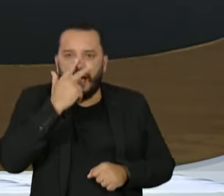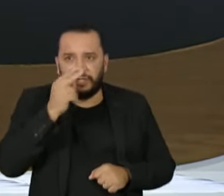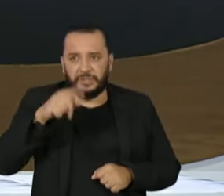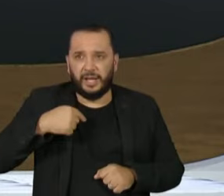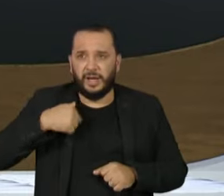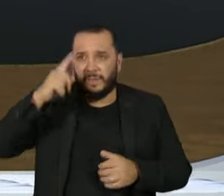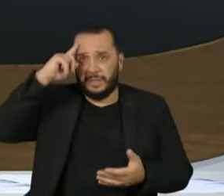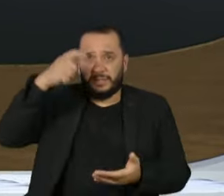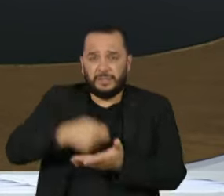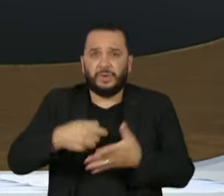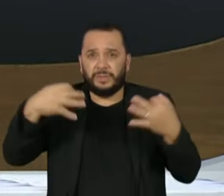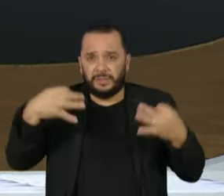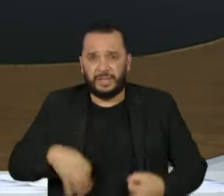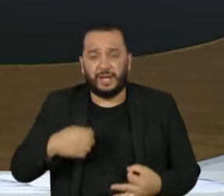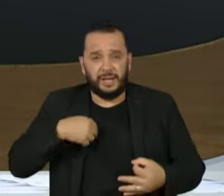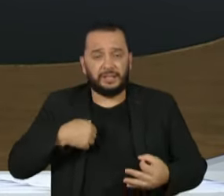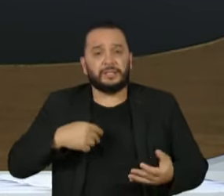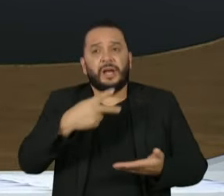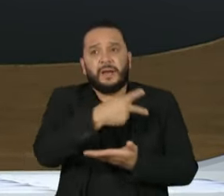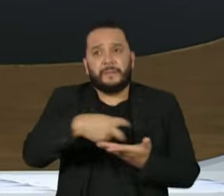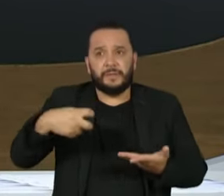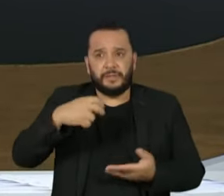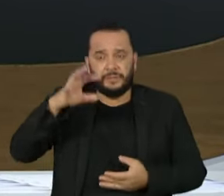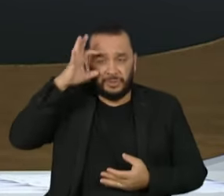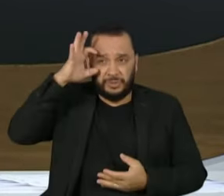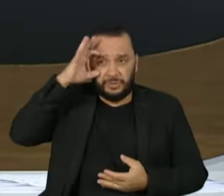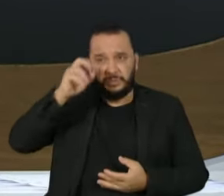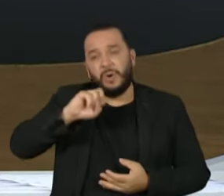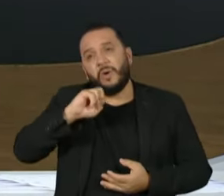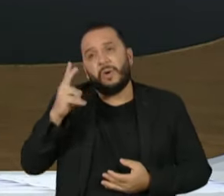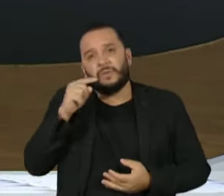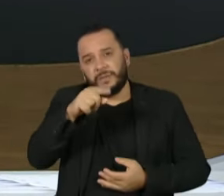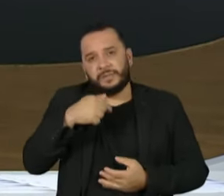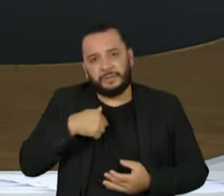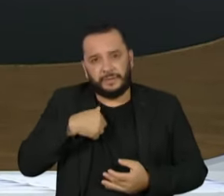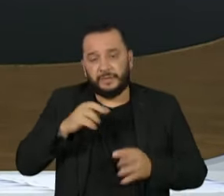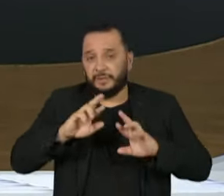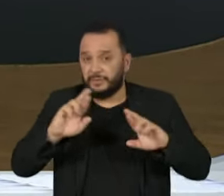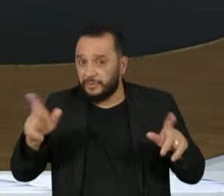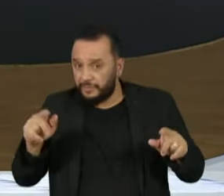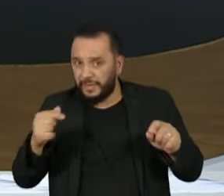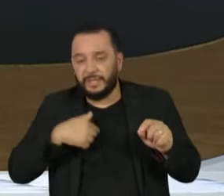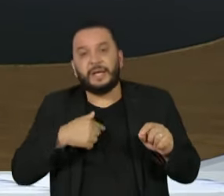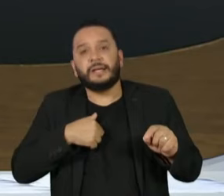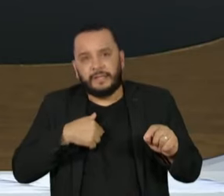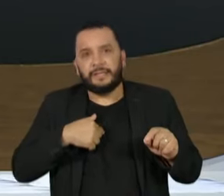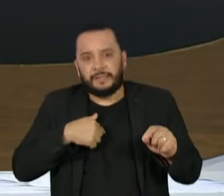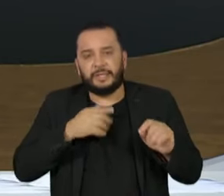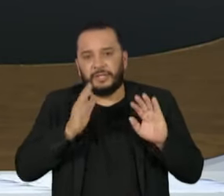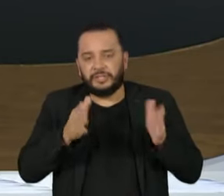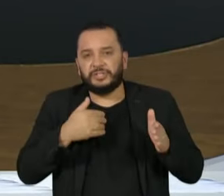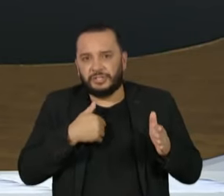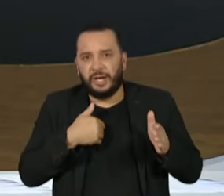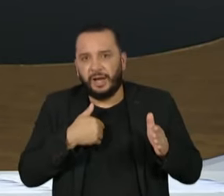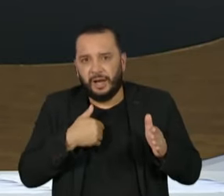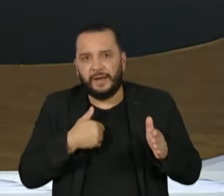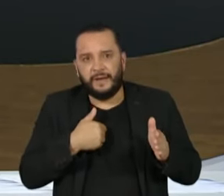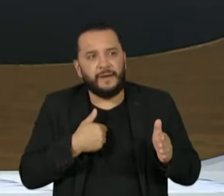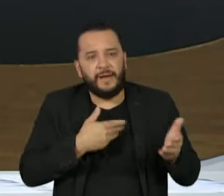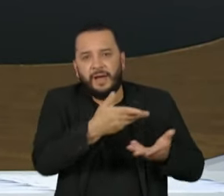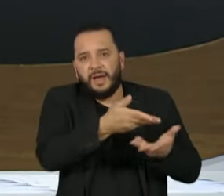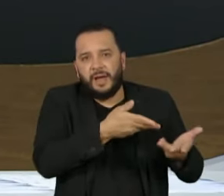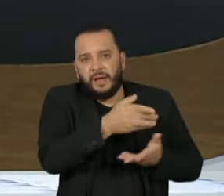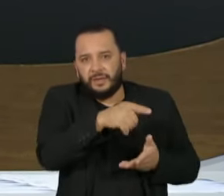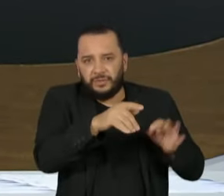decisão correta e se a senhora vê discrepância no tratamento a ela e a Bolsonaro pelo fato dela ser mulher. Ela foi vítima de algum